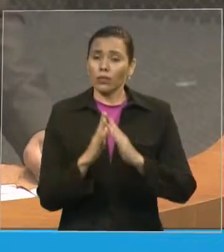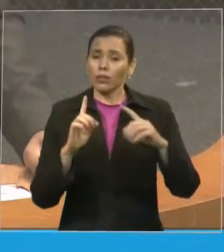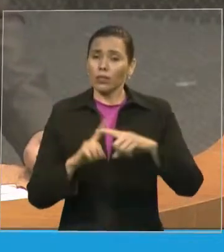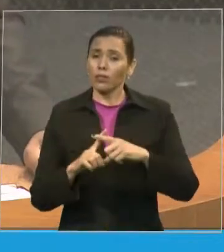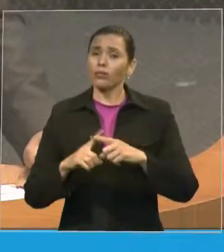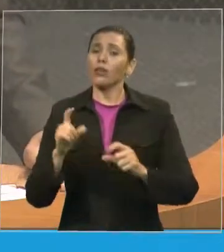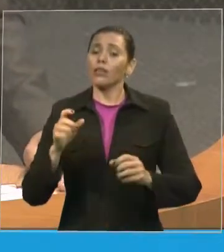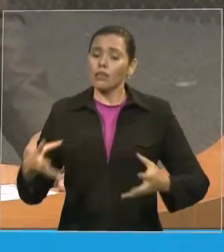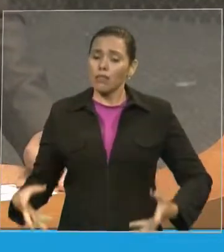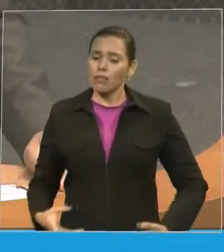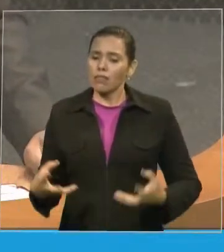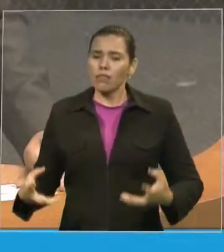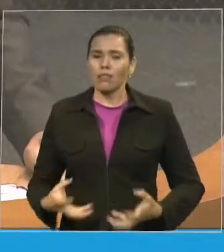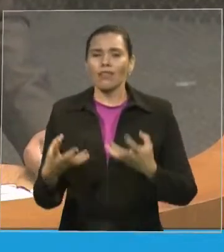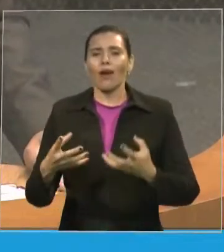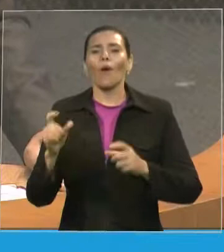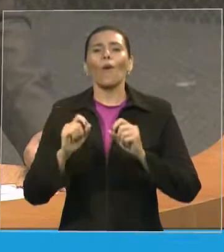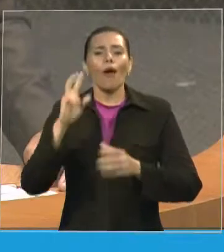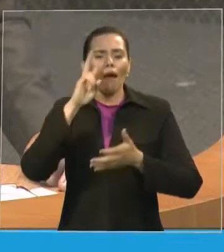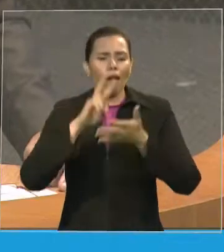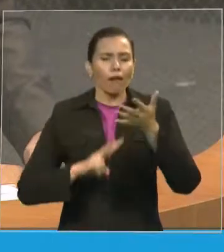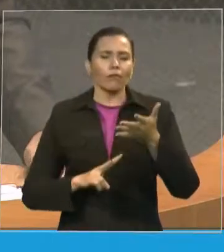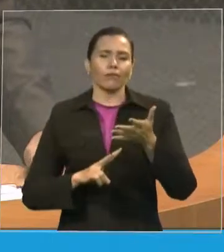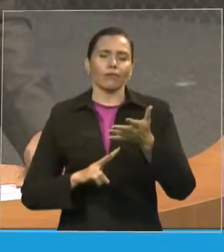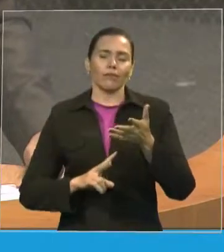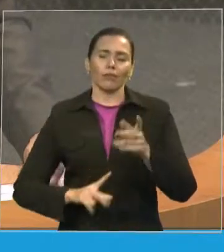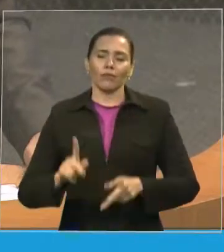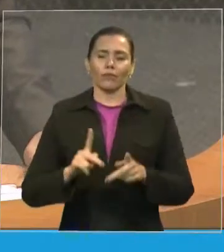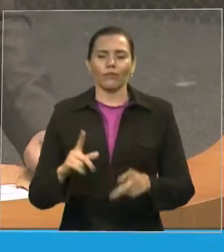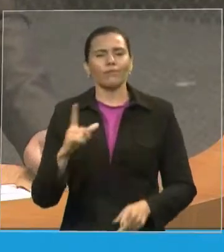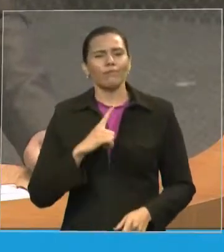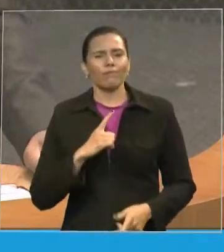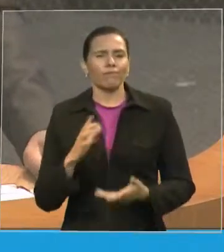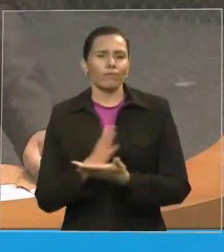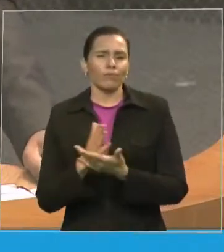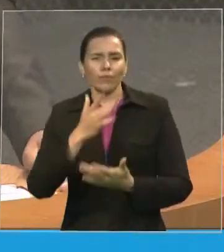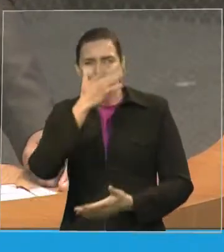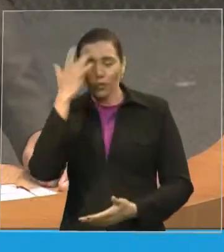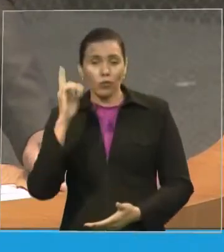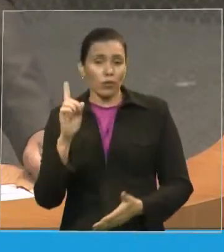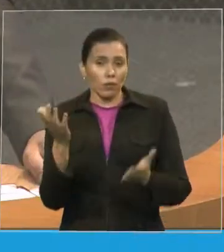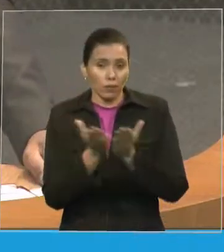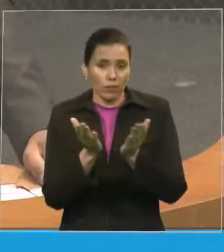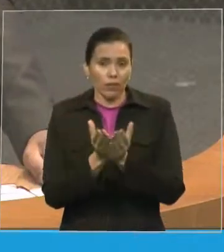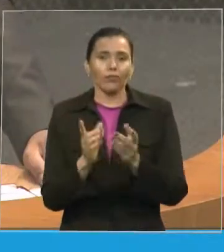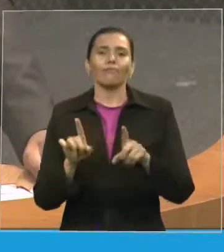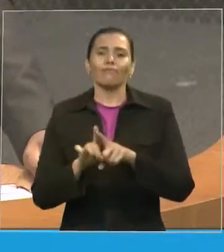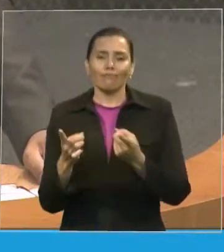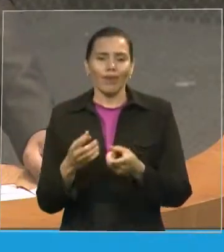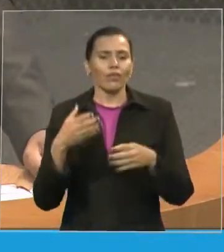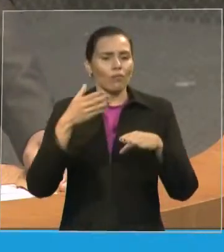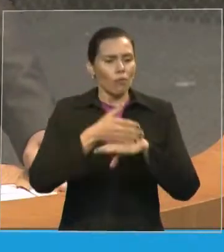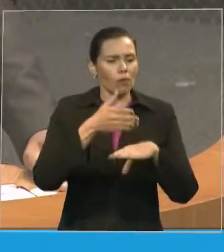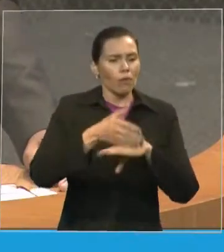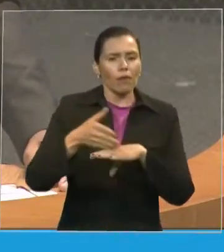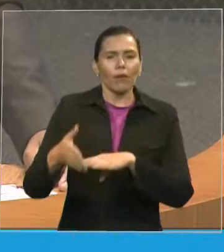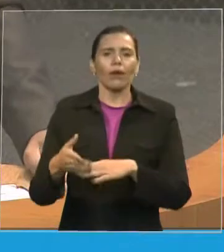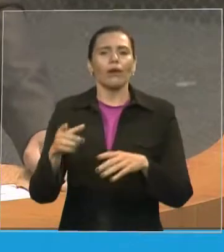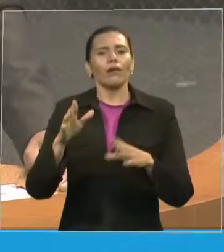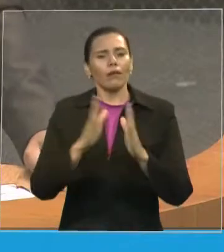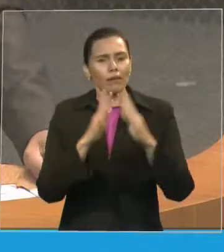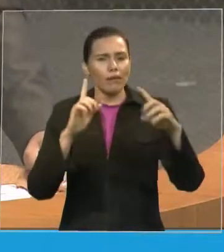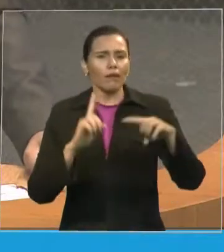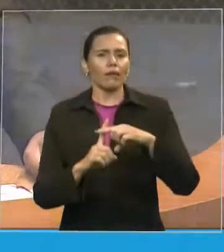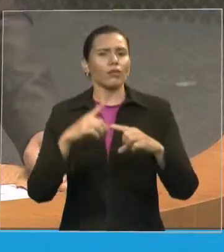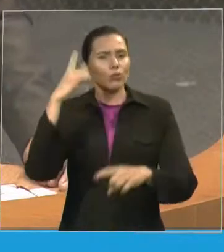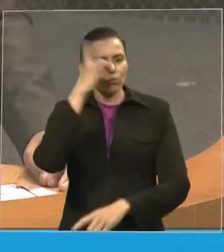população. Existem pessoas, não crentes, que participam da Escola Dominical. Que têm o prazer de